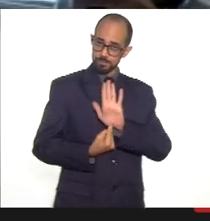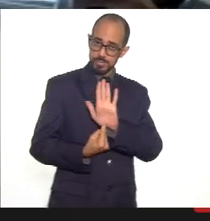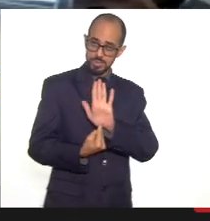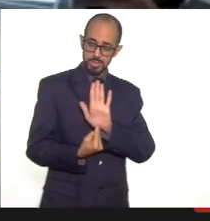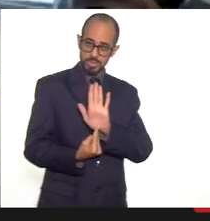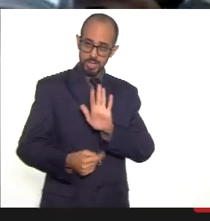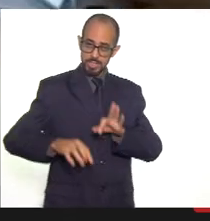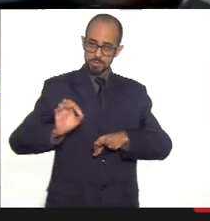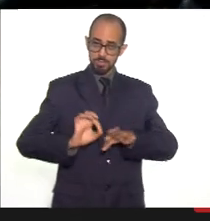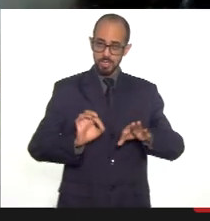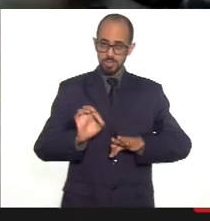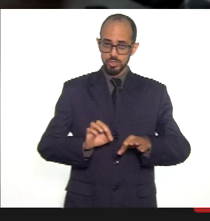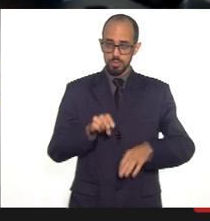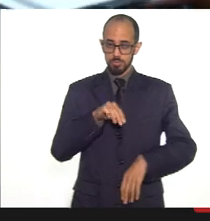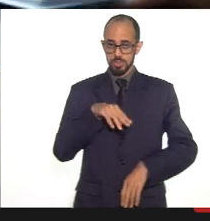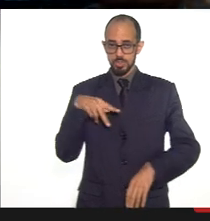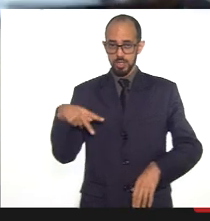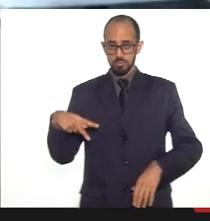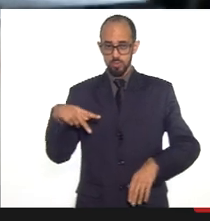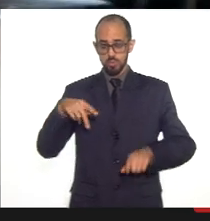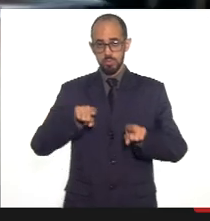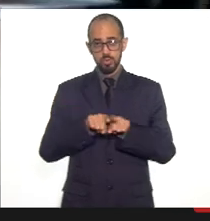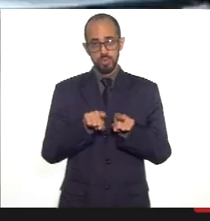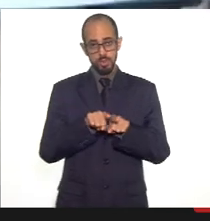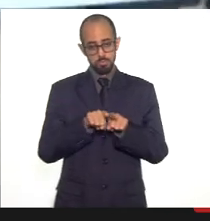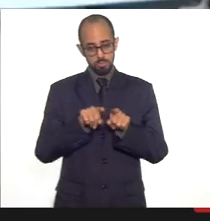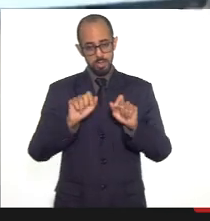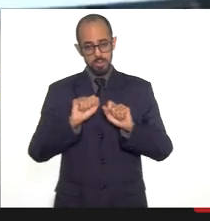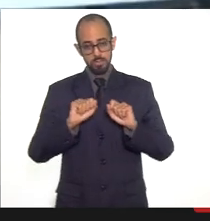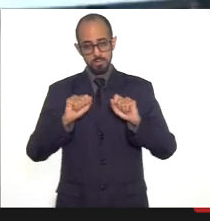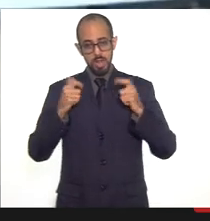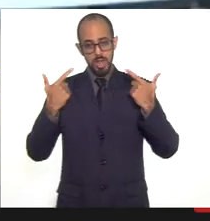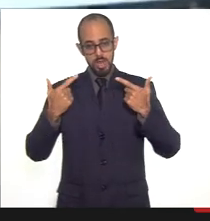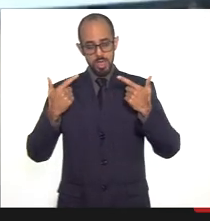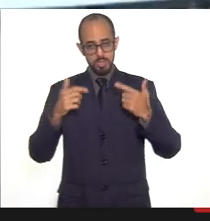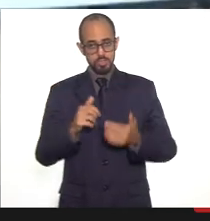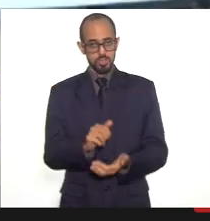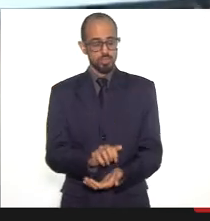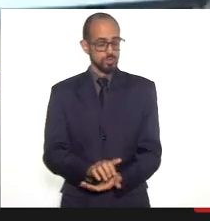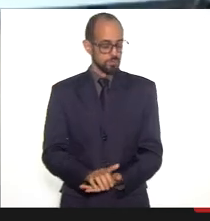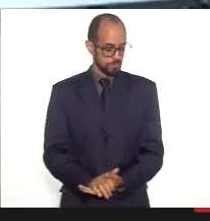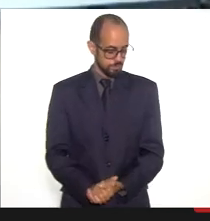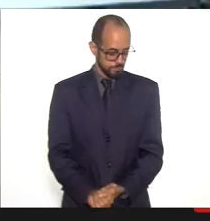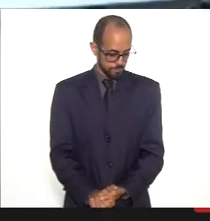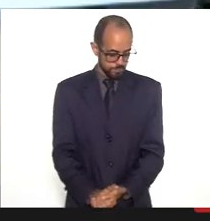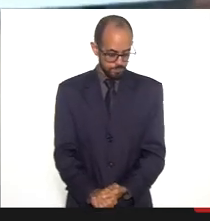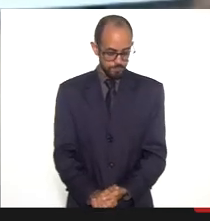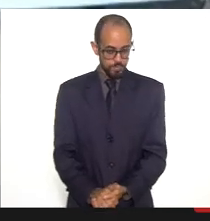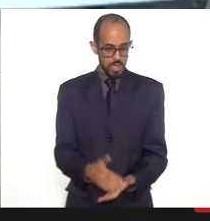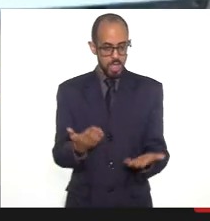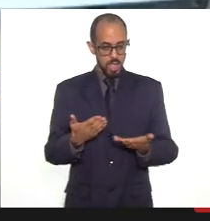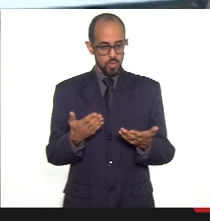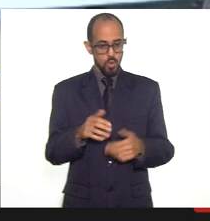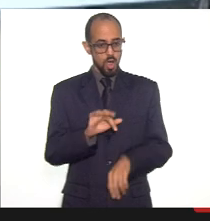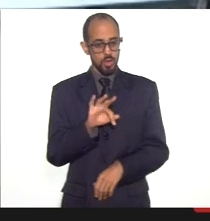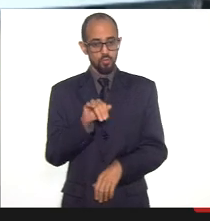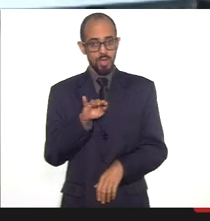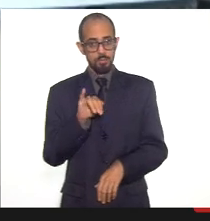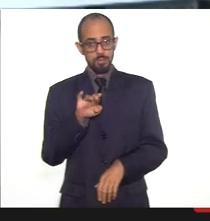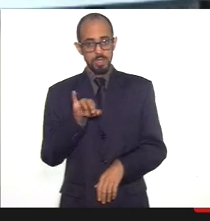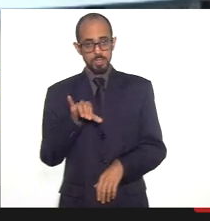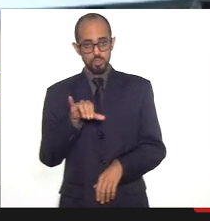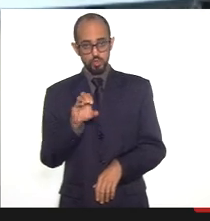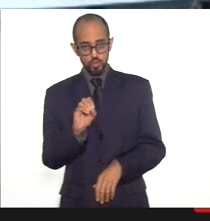plano, tanto para o Ministério Público, quanto para a Assembleia Legislativa. Eu passo para Fabrício agora, para ele falar